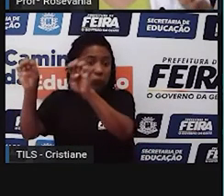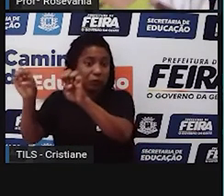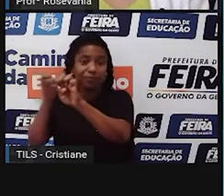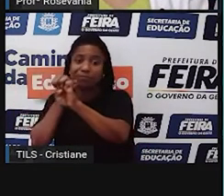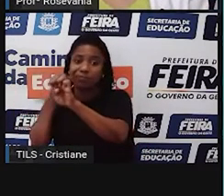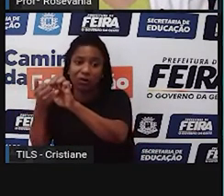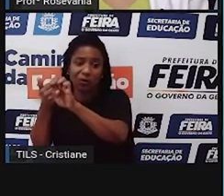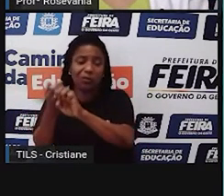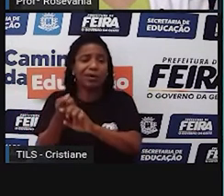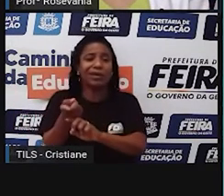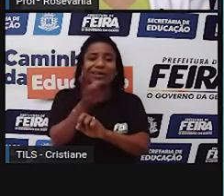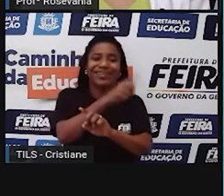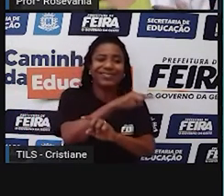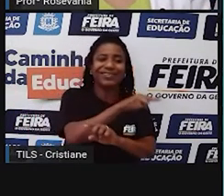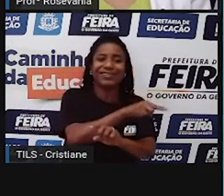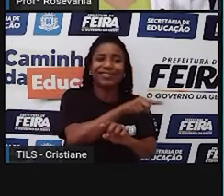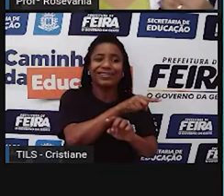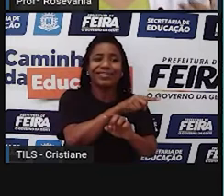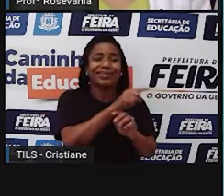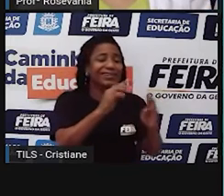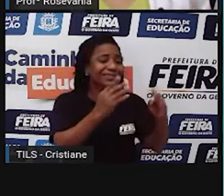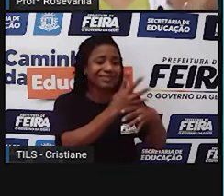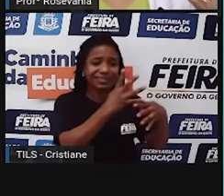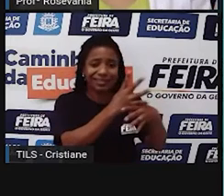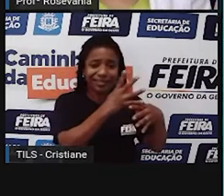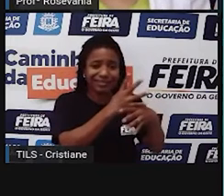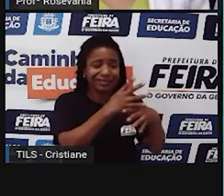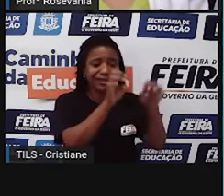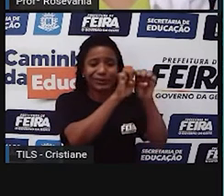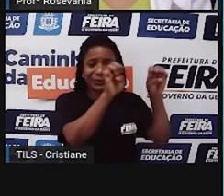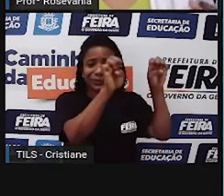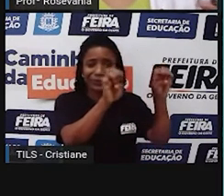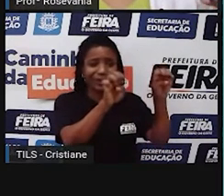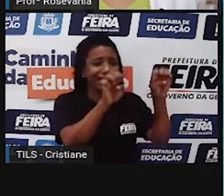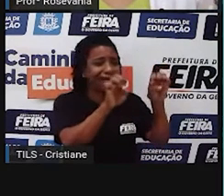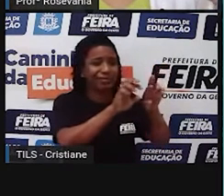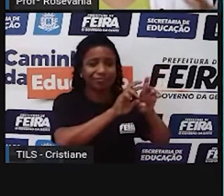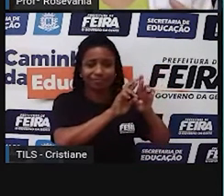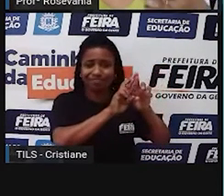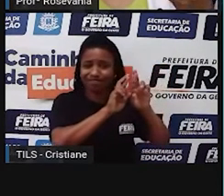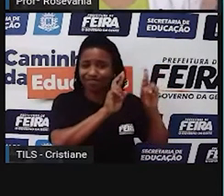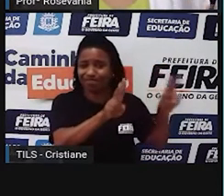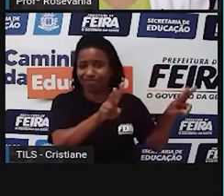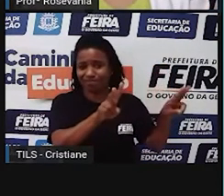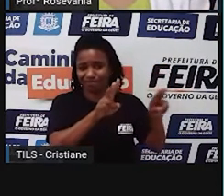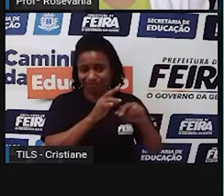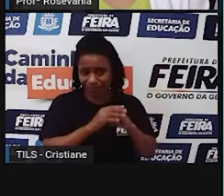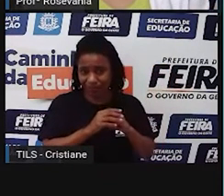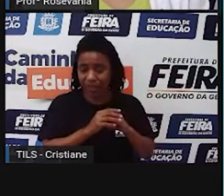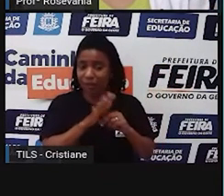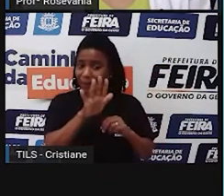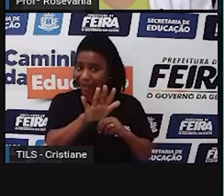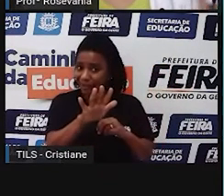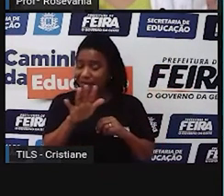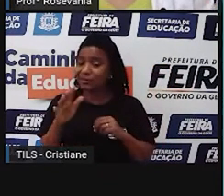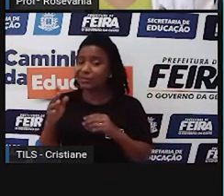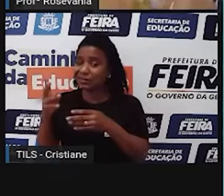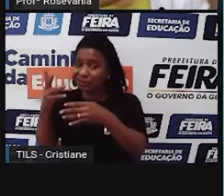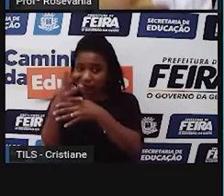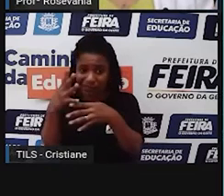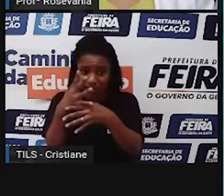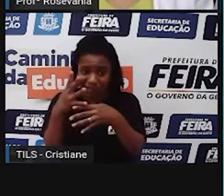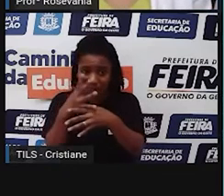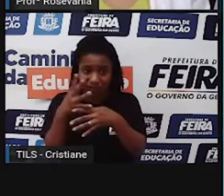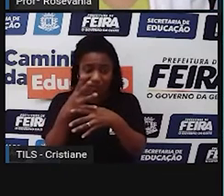Nós também temos essa desigualdade dentro da mesma cidade. Eu não preciso, em alguns casos, como é o caso que a está observando, aí eu não preciso